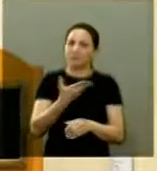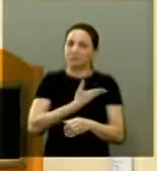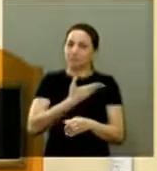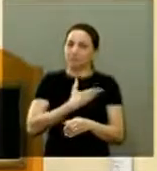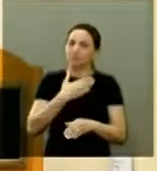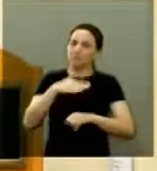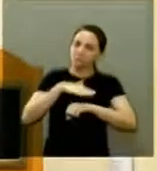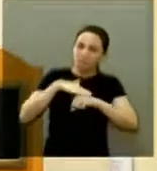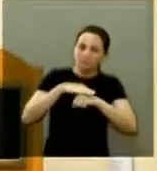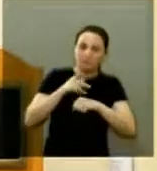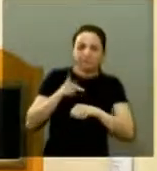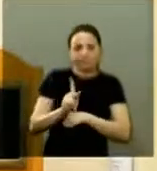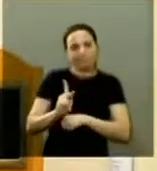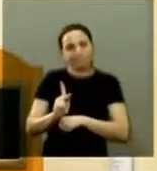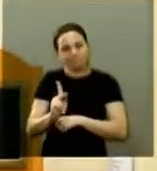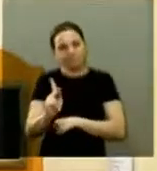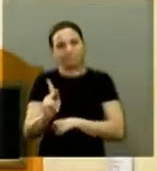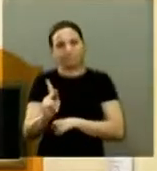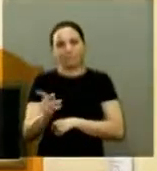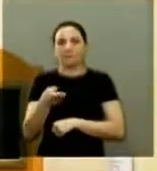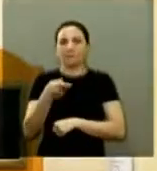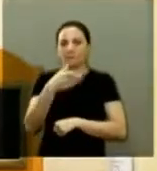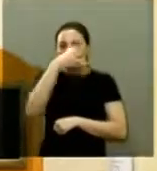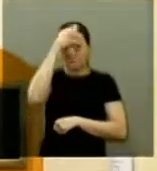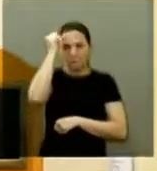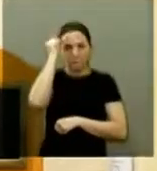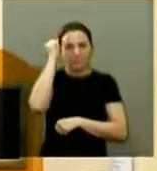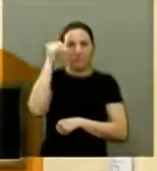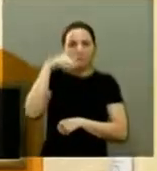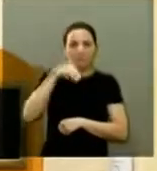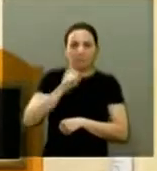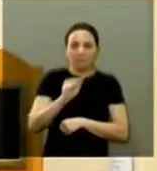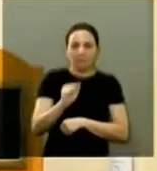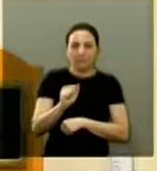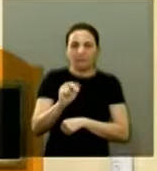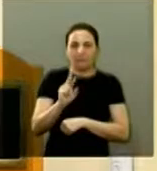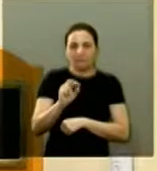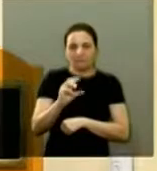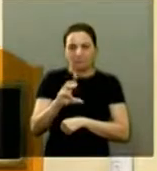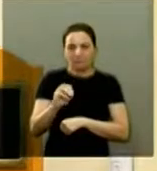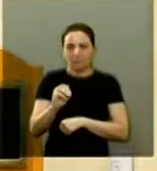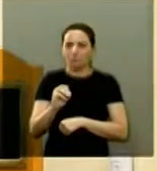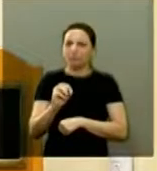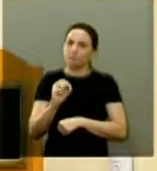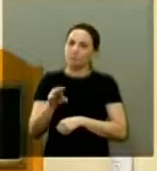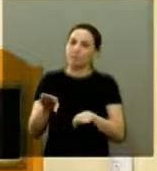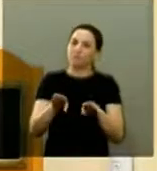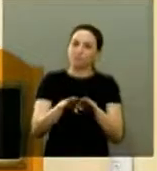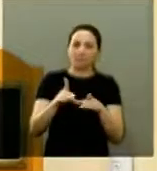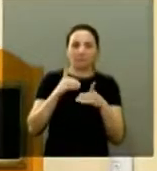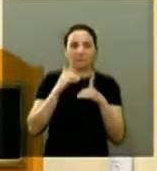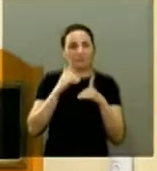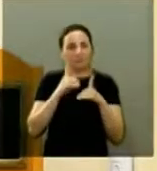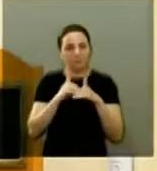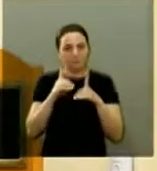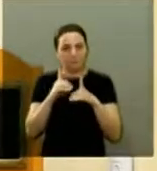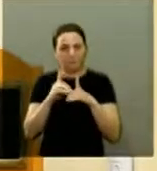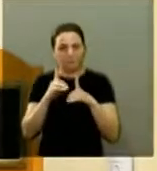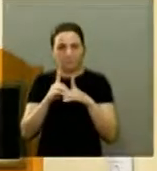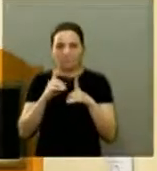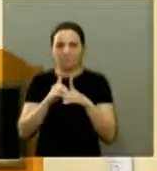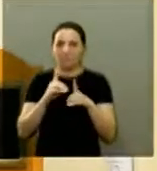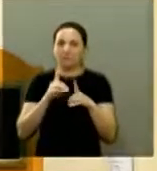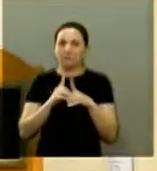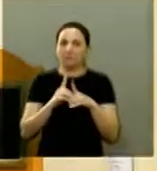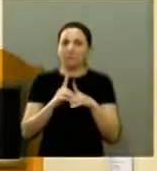diálogo permanente e também ao prefeito Marcelo Barbieri, que também, de maneira democrática, apesar de